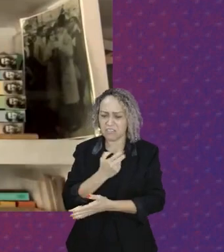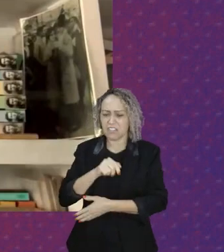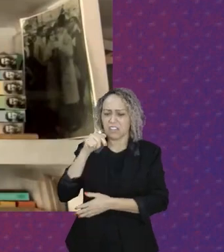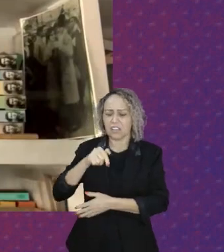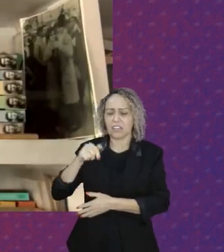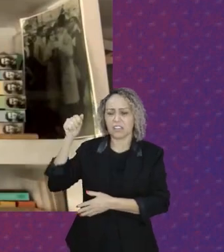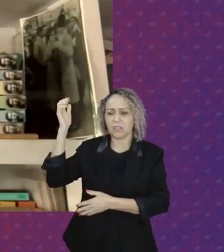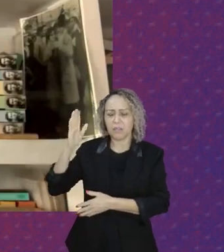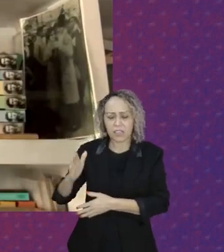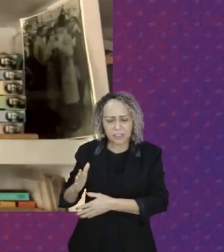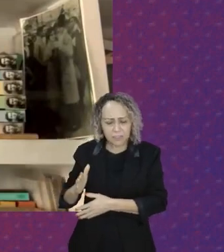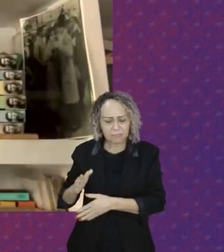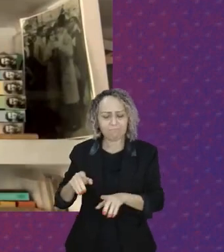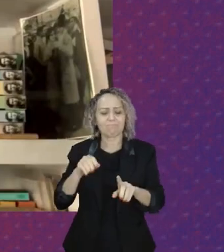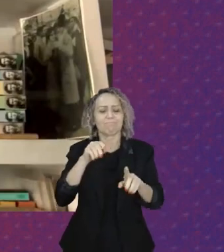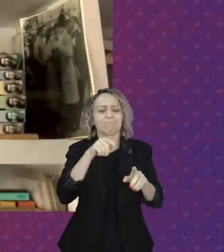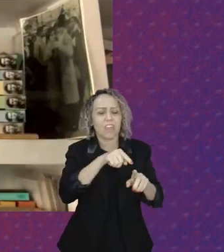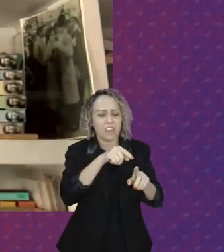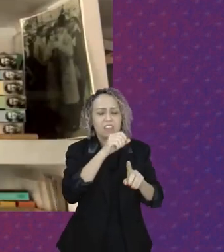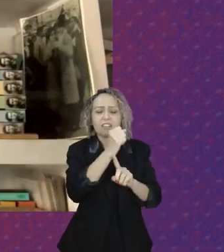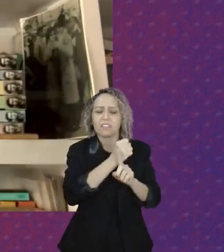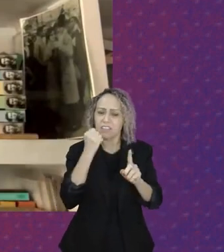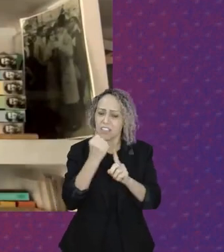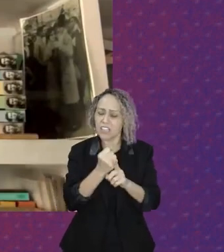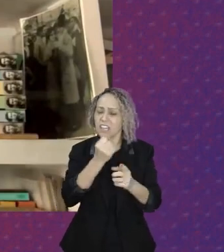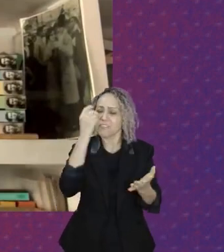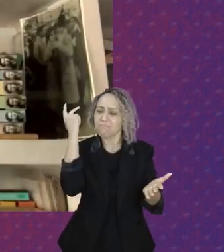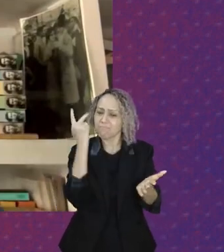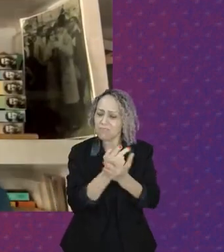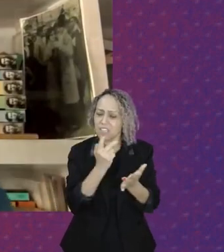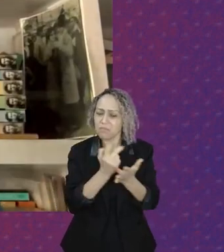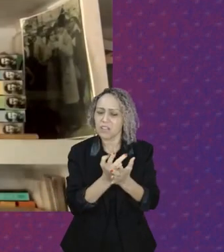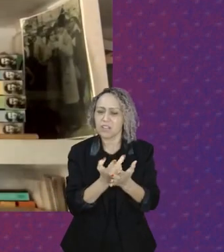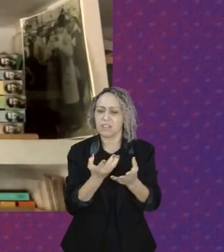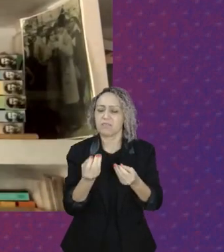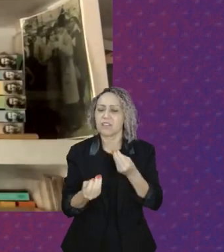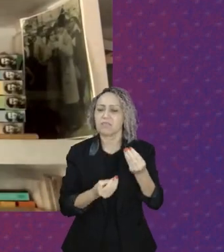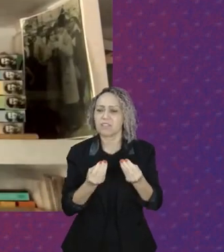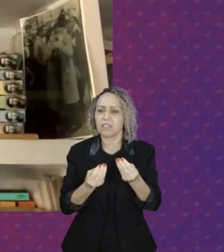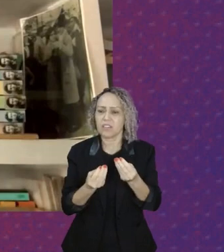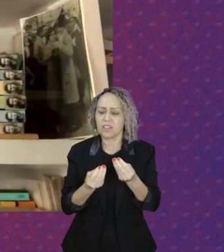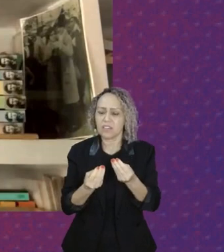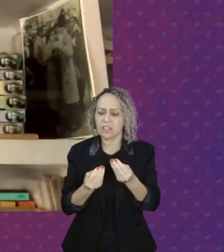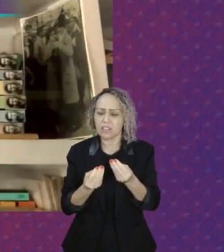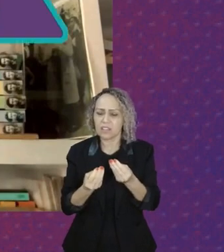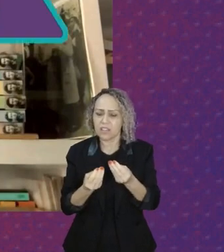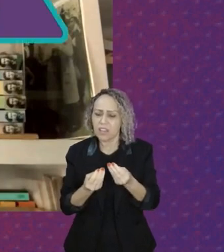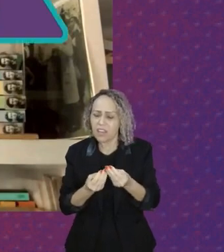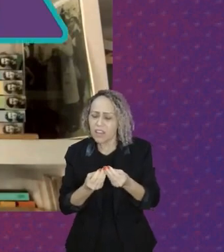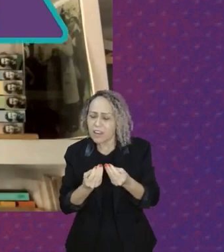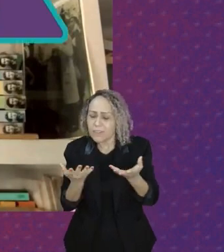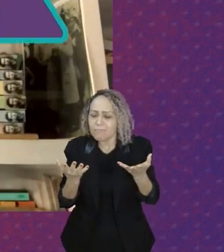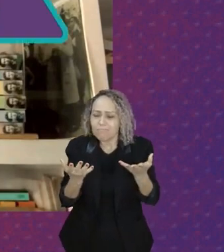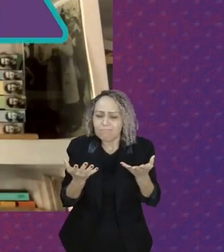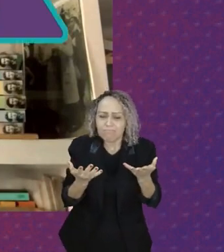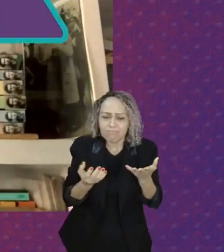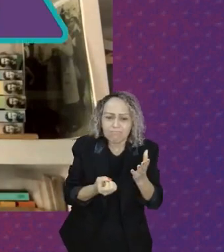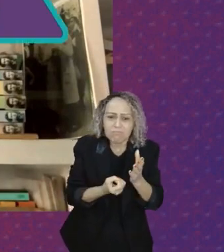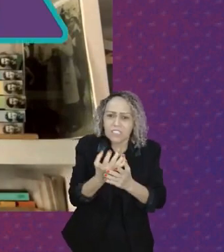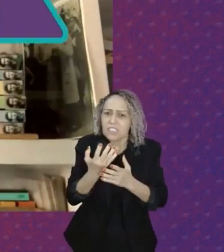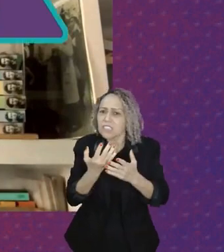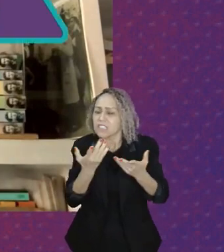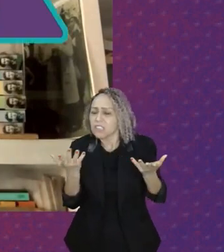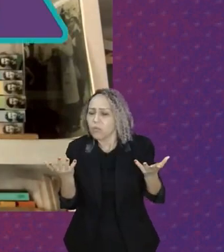também produz os meios para evitar que as pessoas compreendam o que está acontecendo. Basta olhar para o que